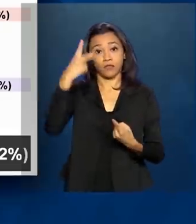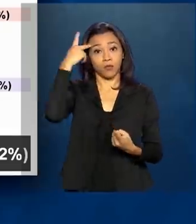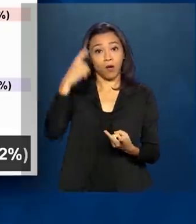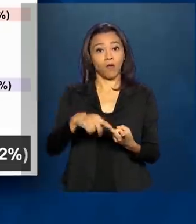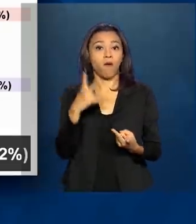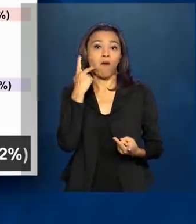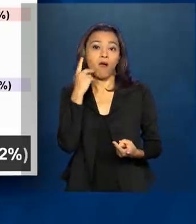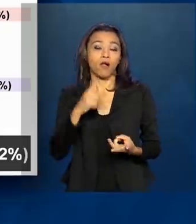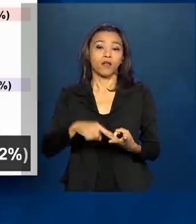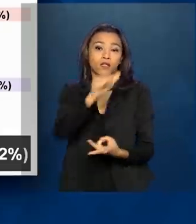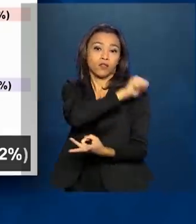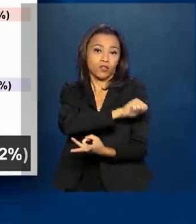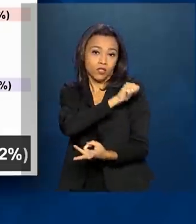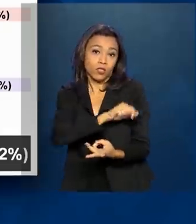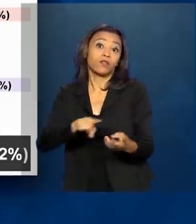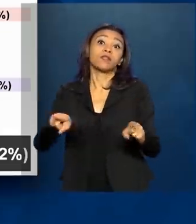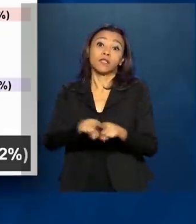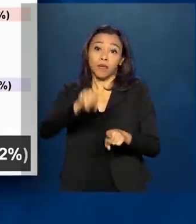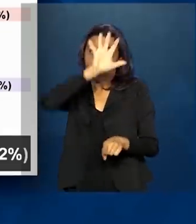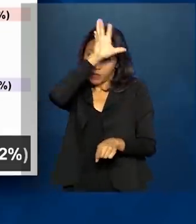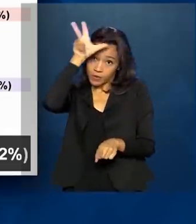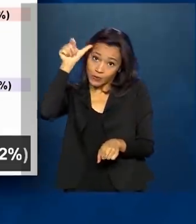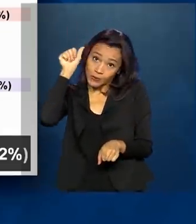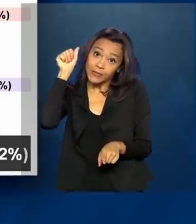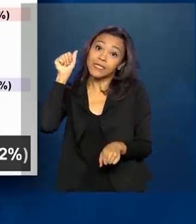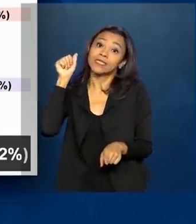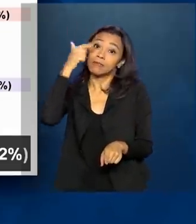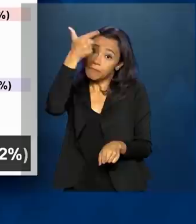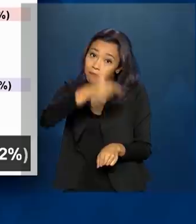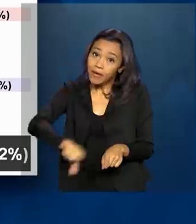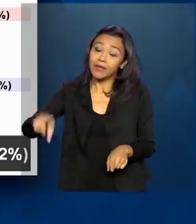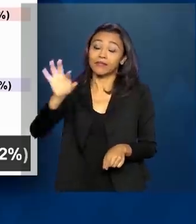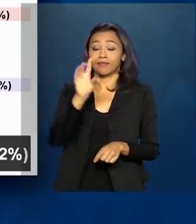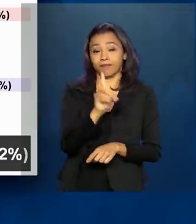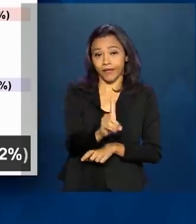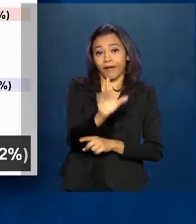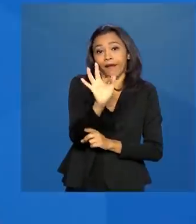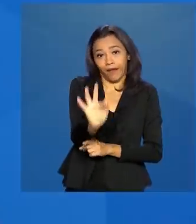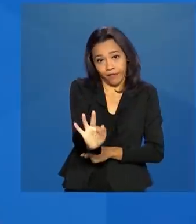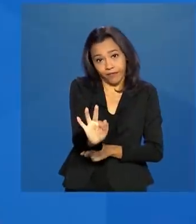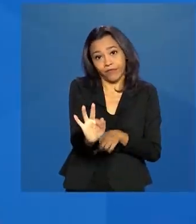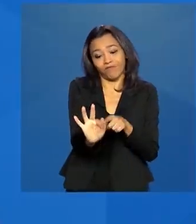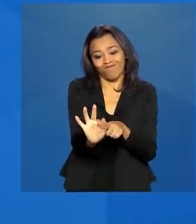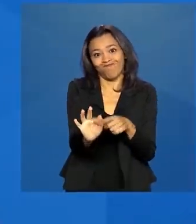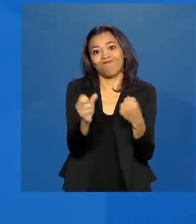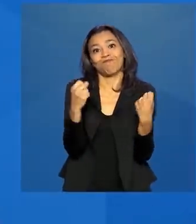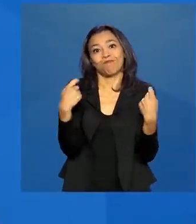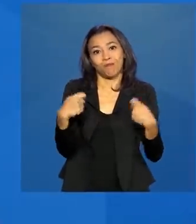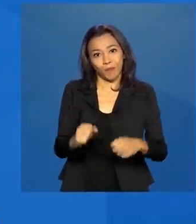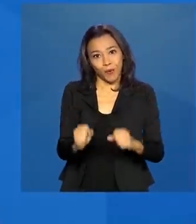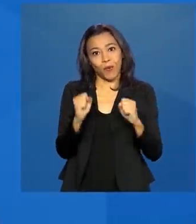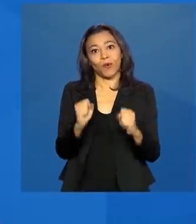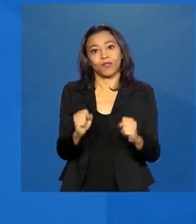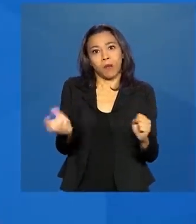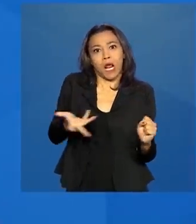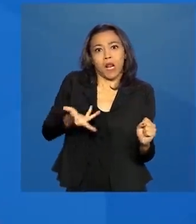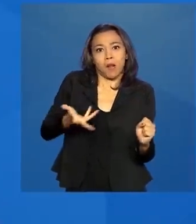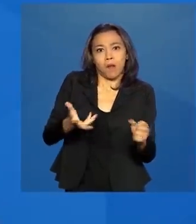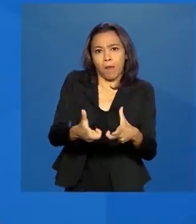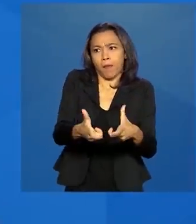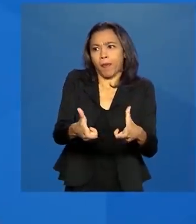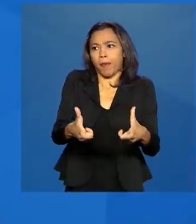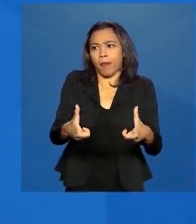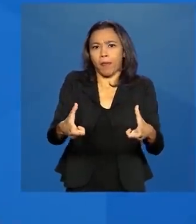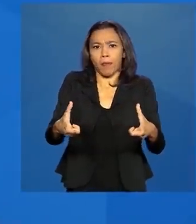Ceará, Rio de Janeiro e Amazonas, e mais o Distrito Federal, poderão entrar na fase de aceleração